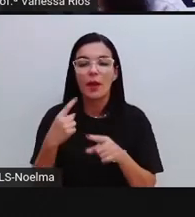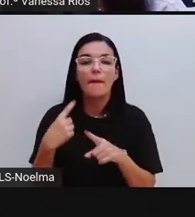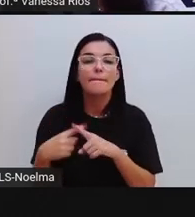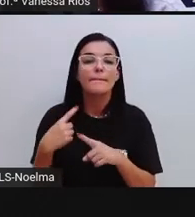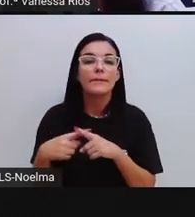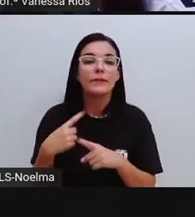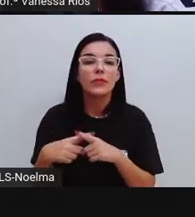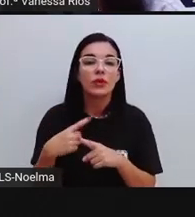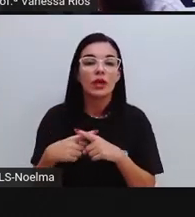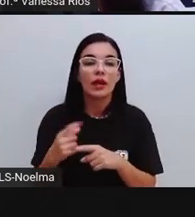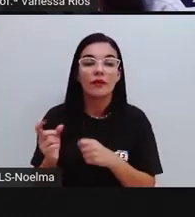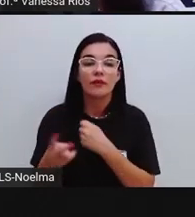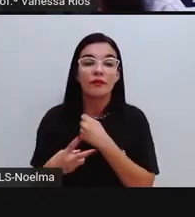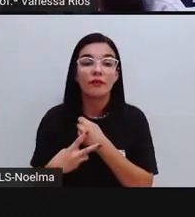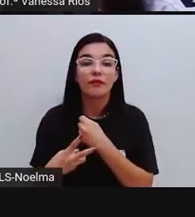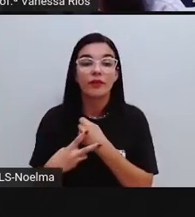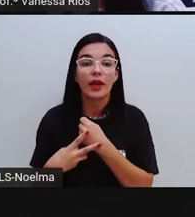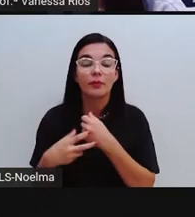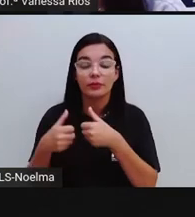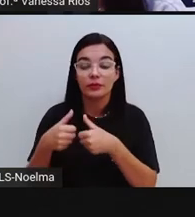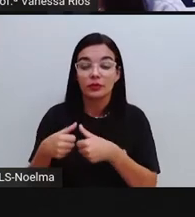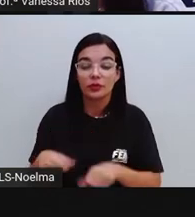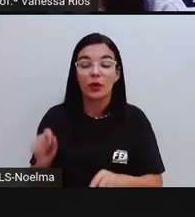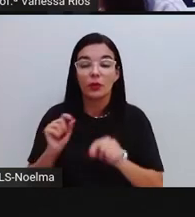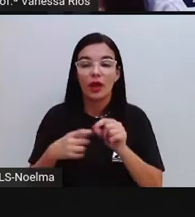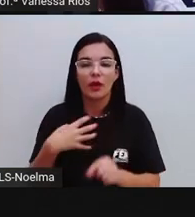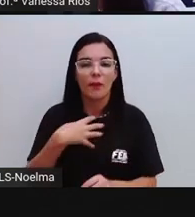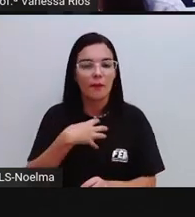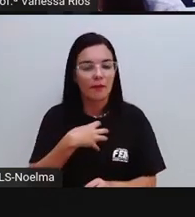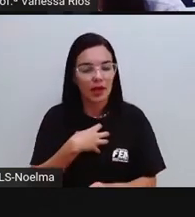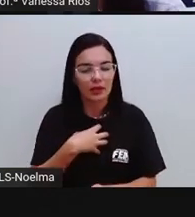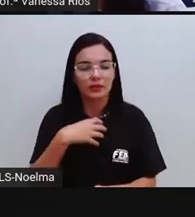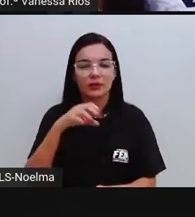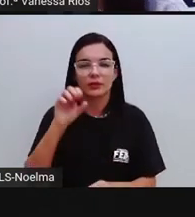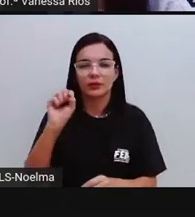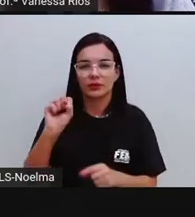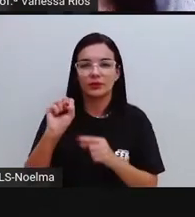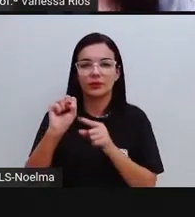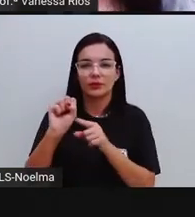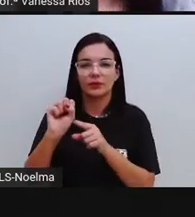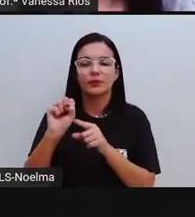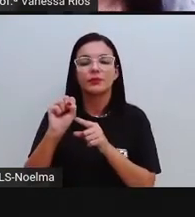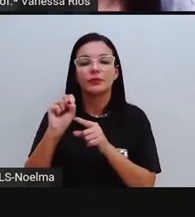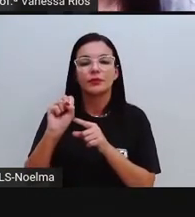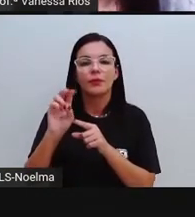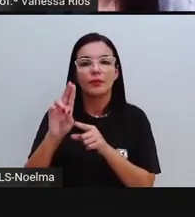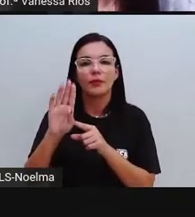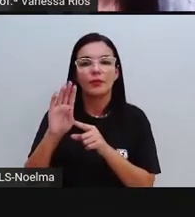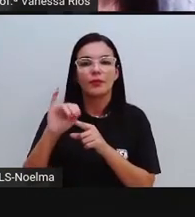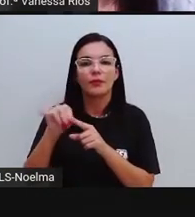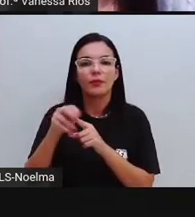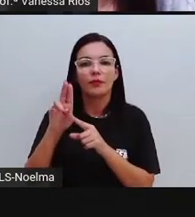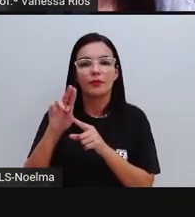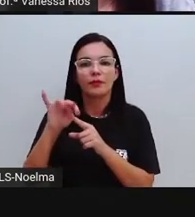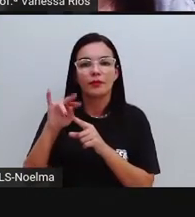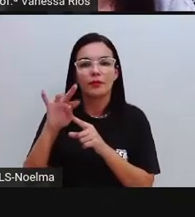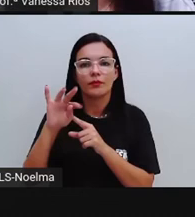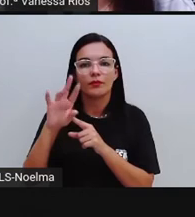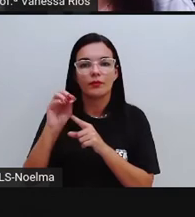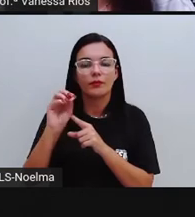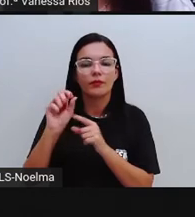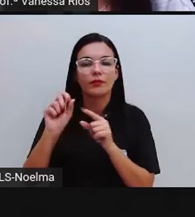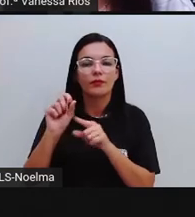esses verbos estão aí no modo subjuntivo. Mas aí, a gente